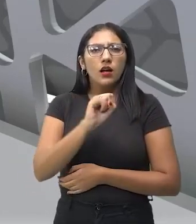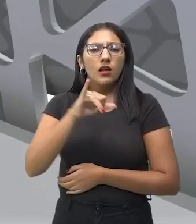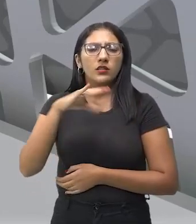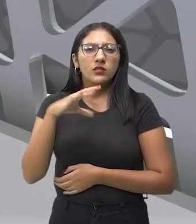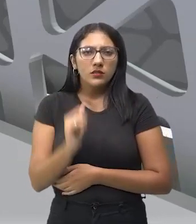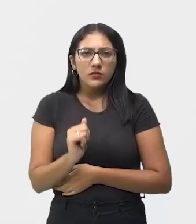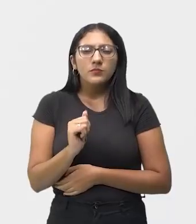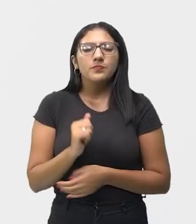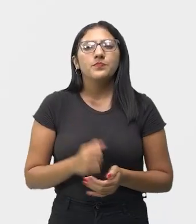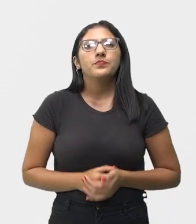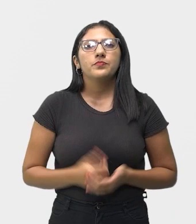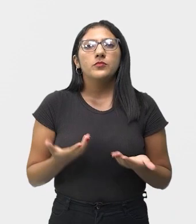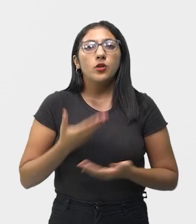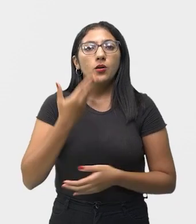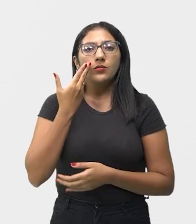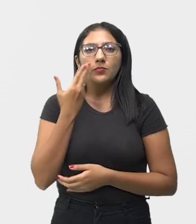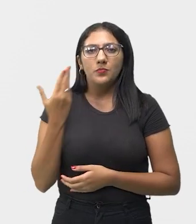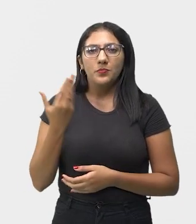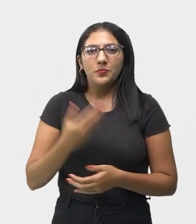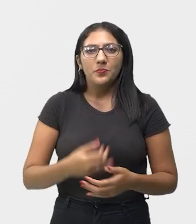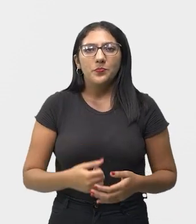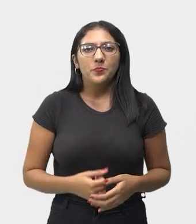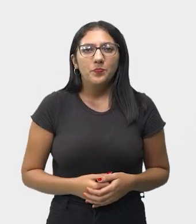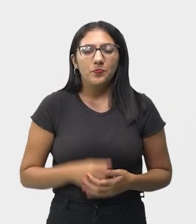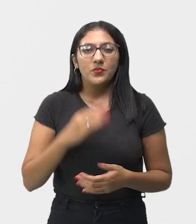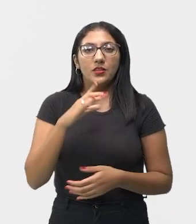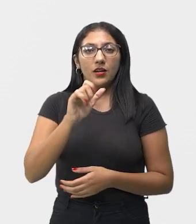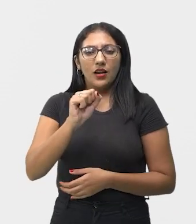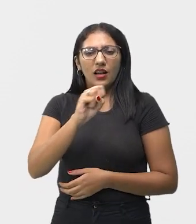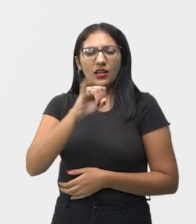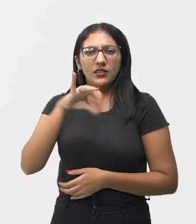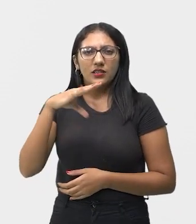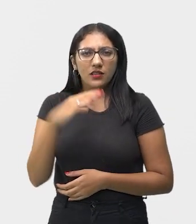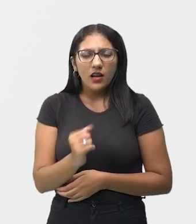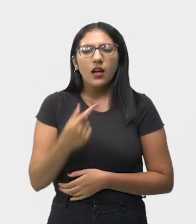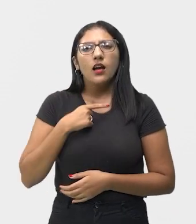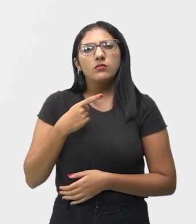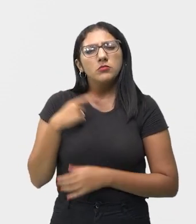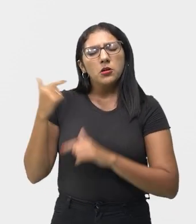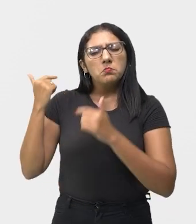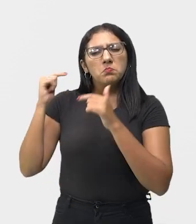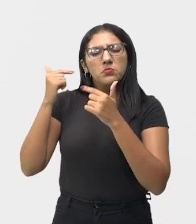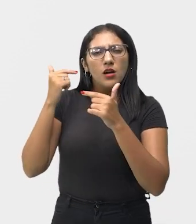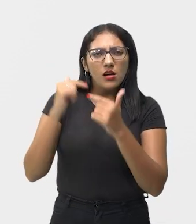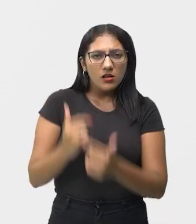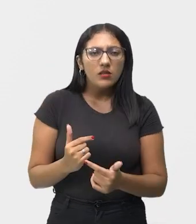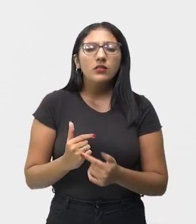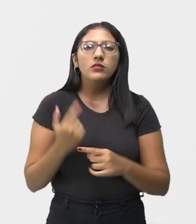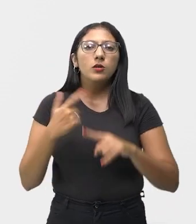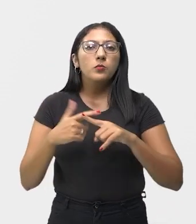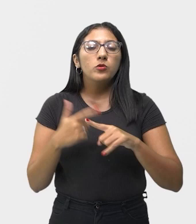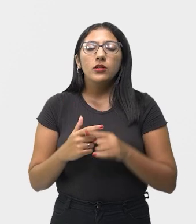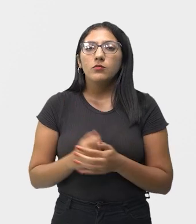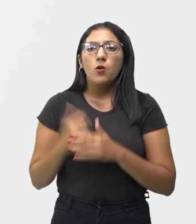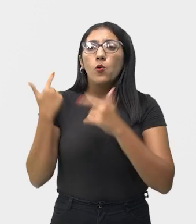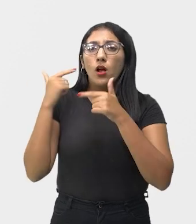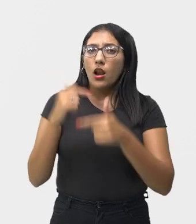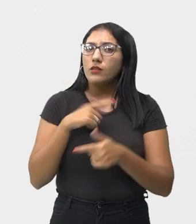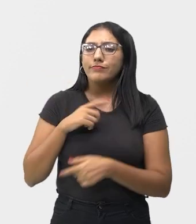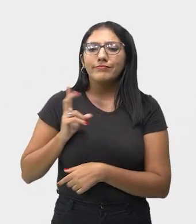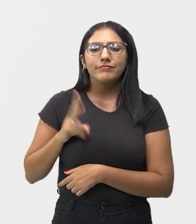a música clássica? Vamos ver? Então, a música clássica é aquela que permanece, pois o clássico é